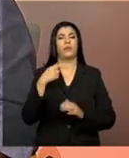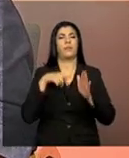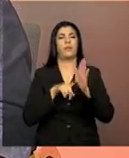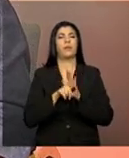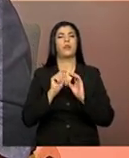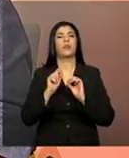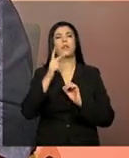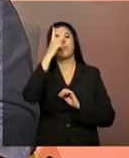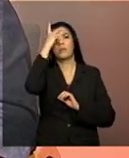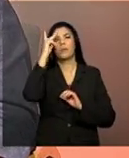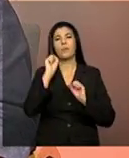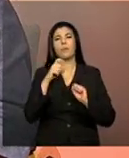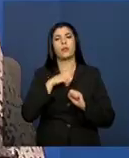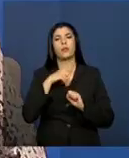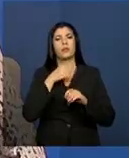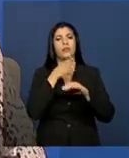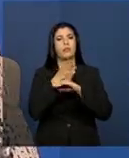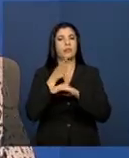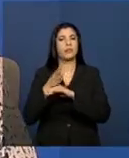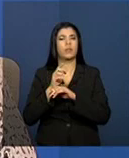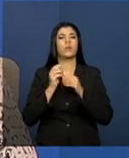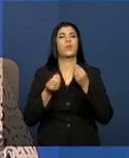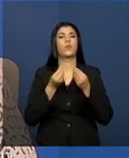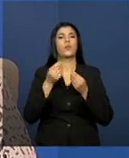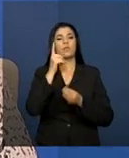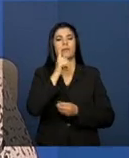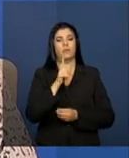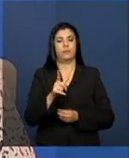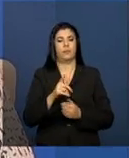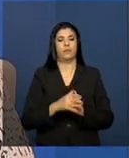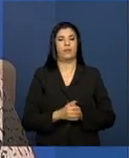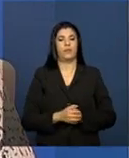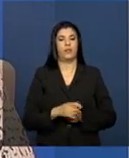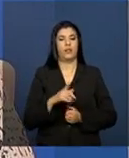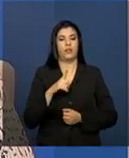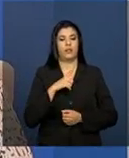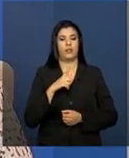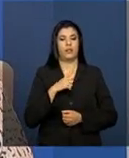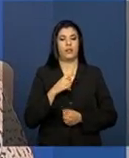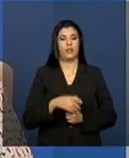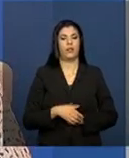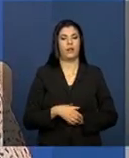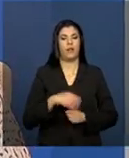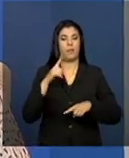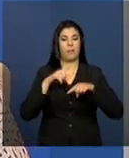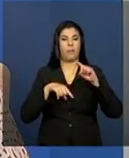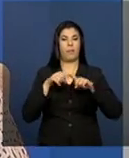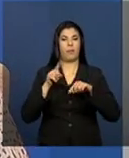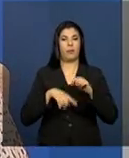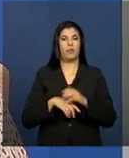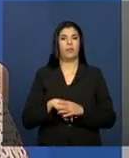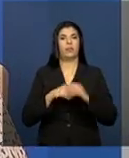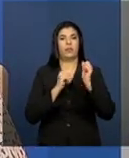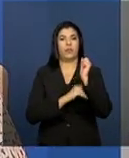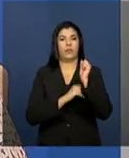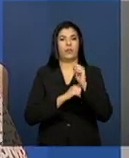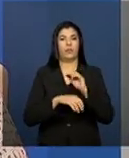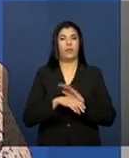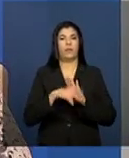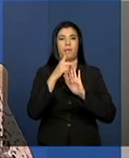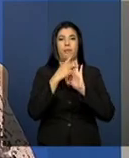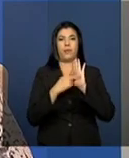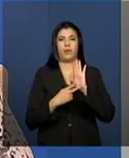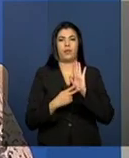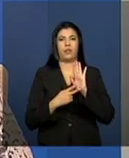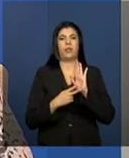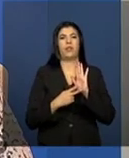senha e como obtê-la. Tá. Com a política de senhas, que foi instituída através da Portaria 17, de dezembro de 2010,